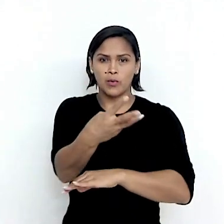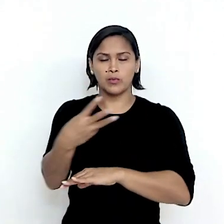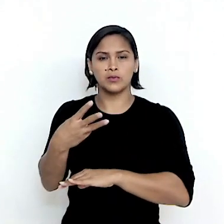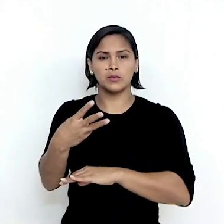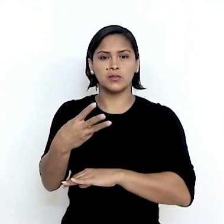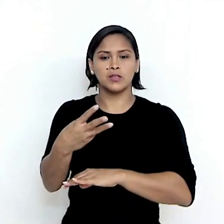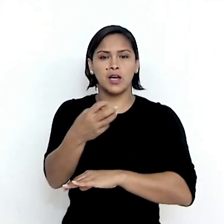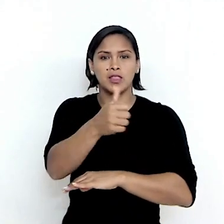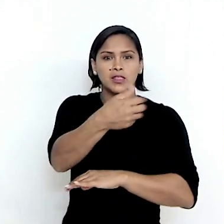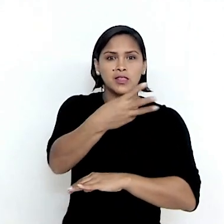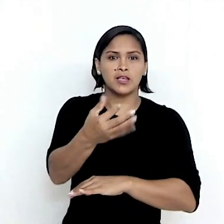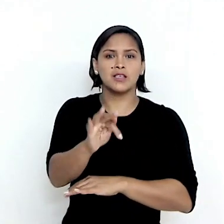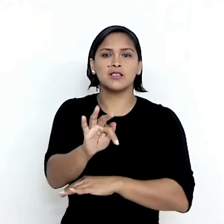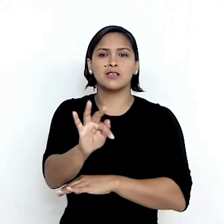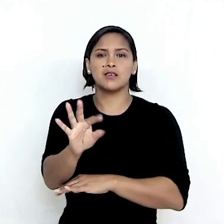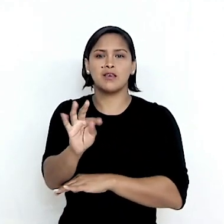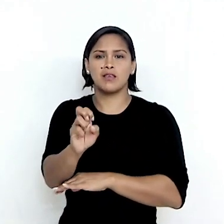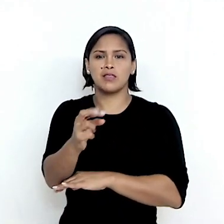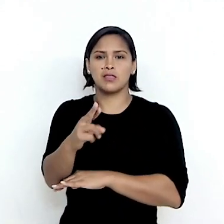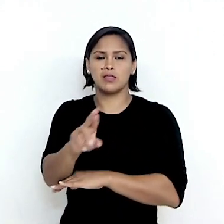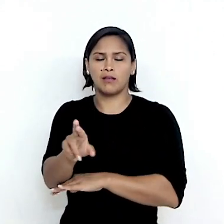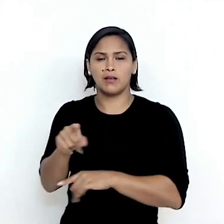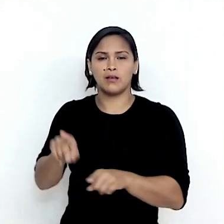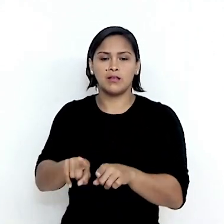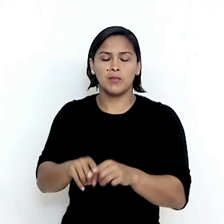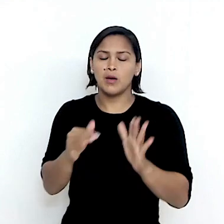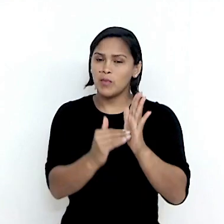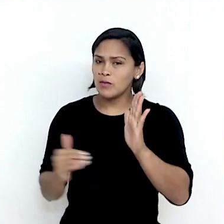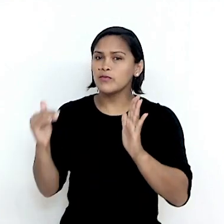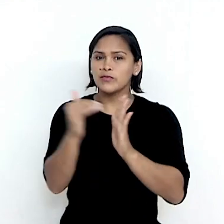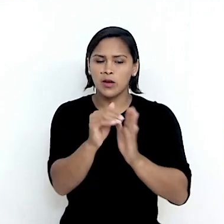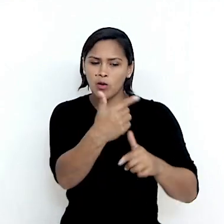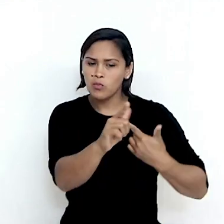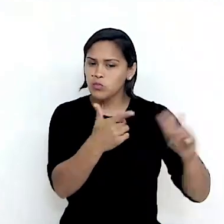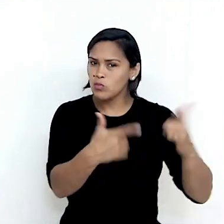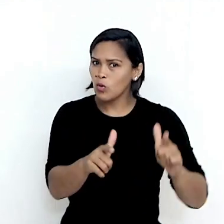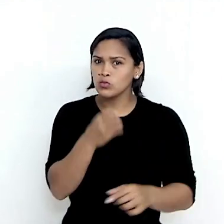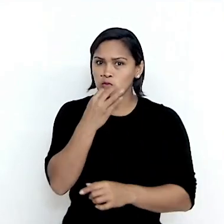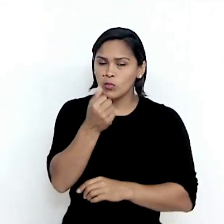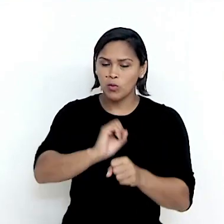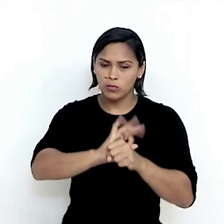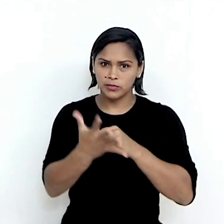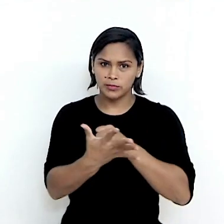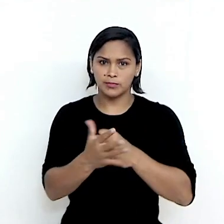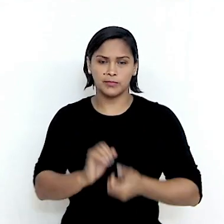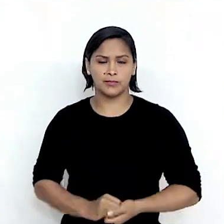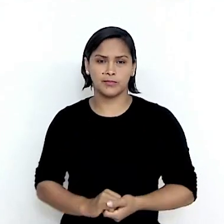terabits, mas nós já atingimos alguns tráfegos recordes durante a pandemia.